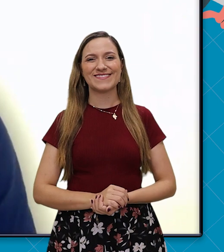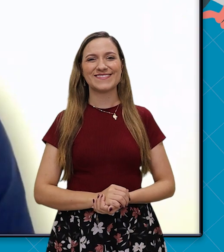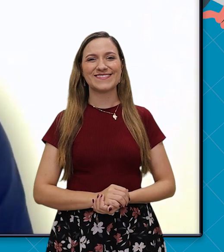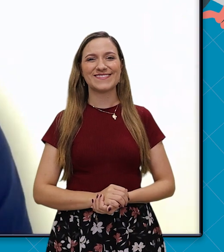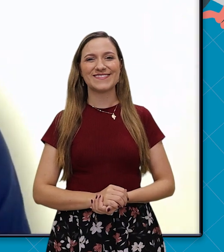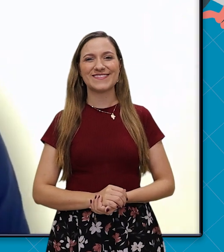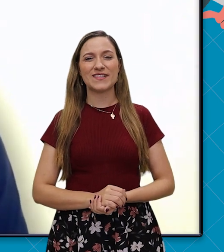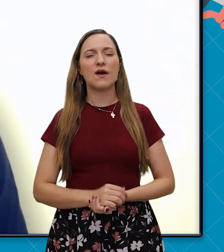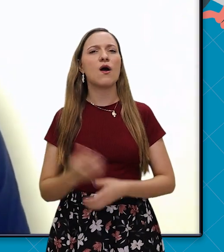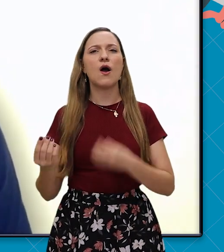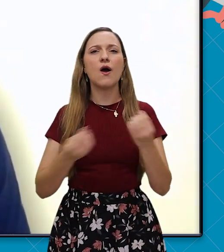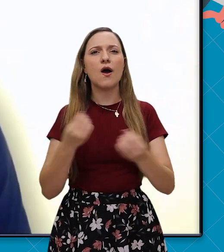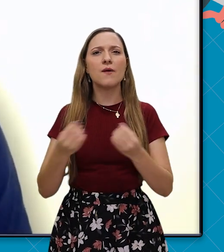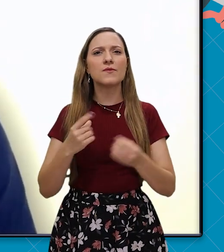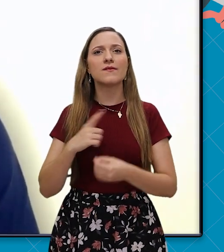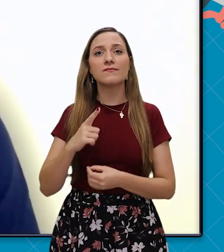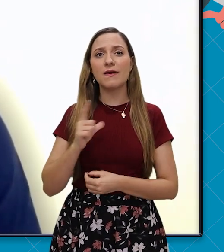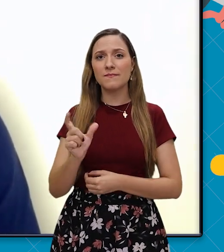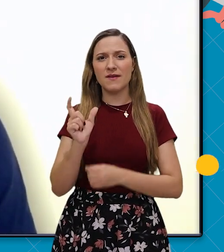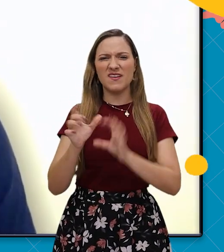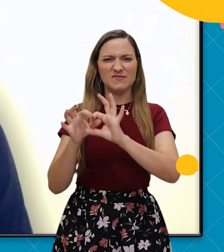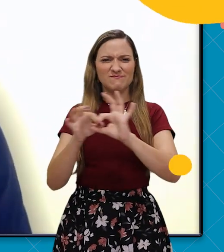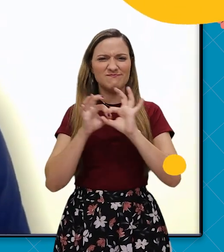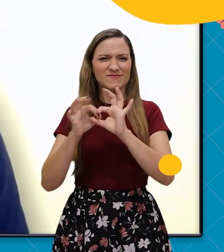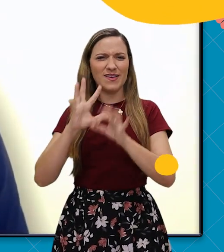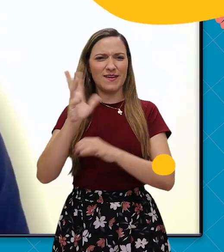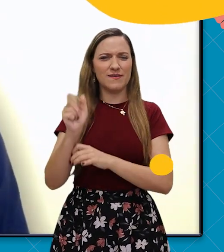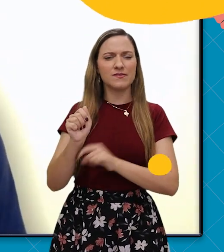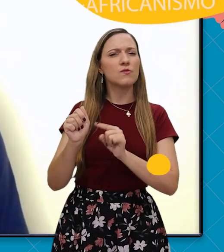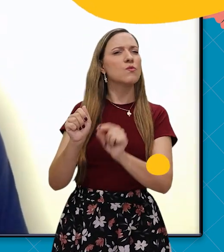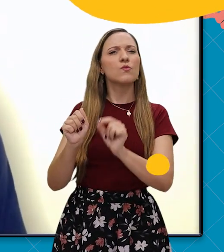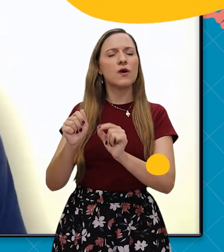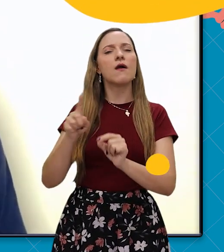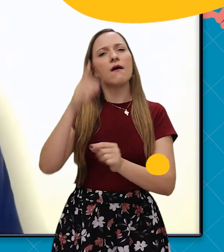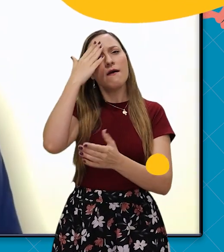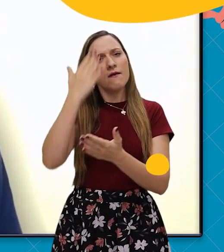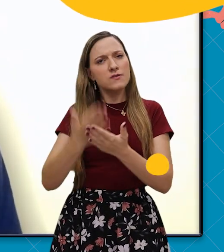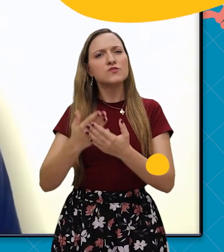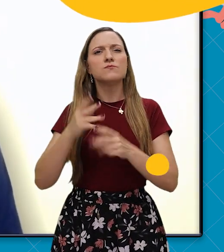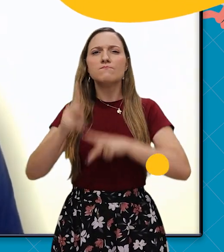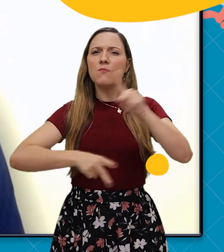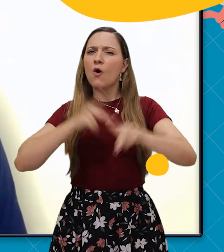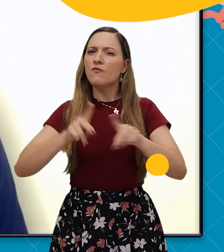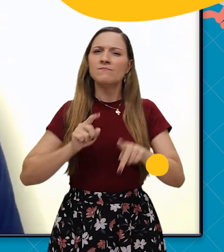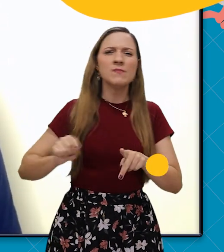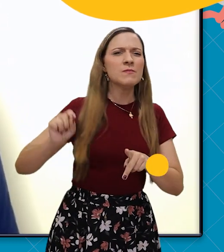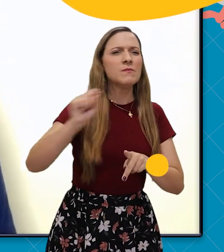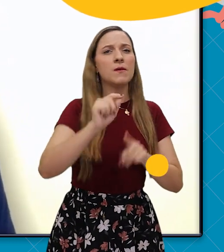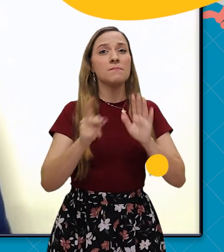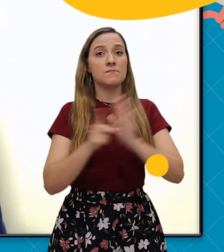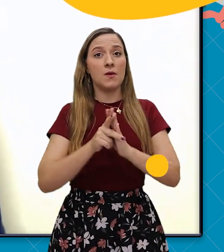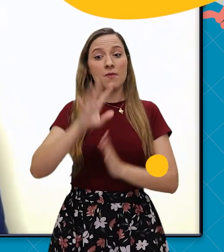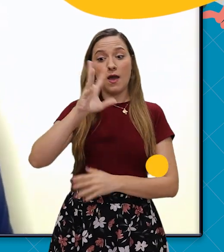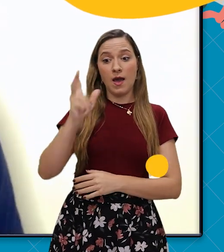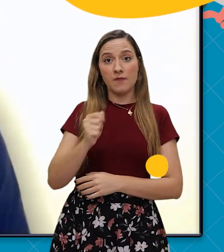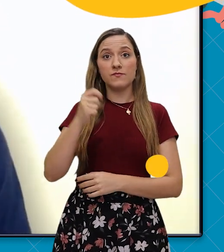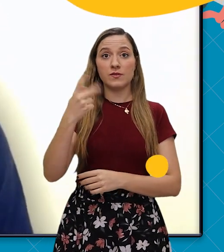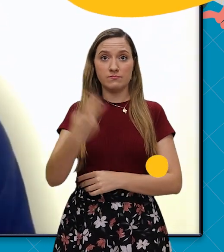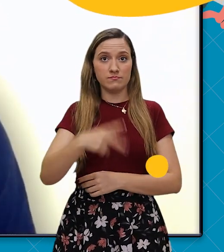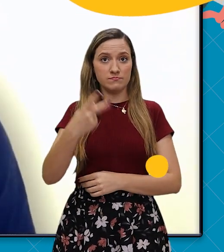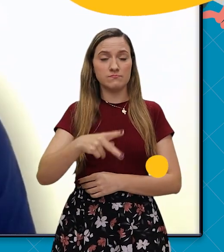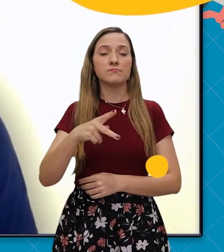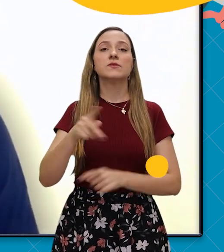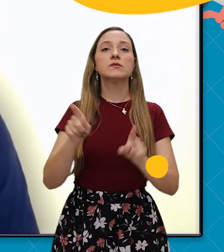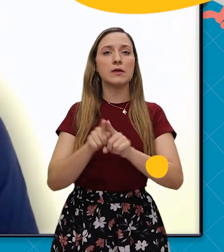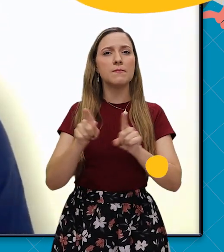YouTube. Em sua essência, Panafricanismo é uma crença de que todo povo africano, tanto da diáspora quanto do